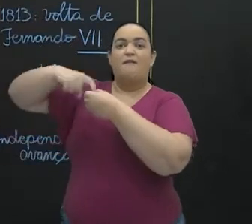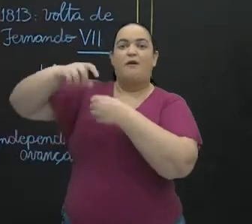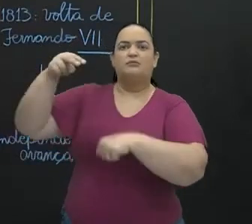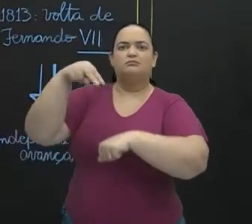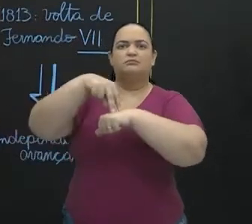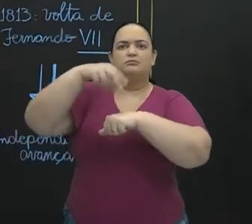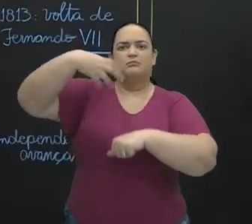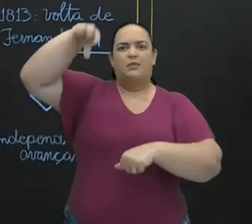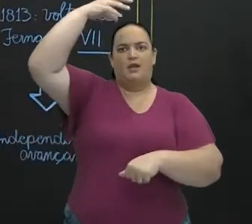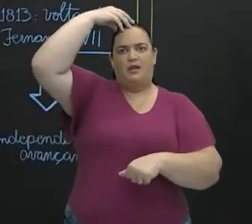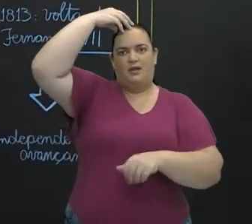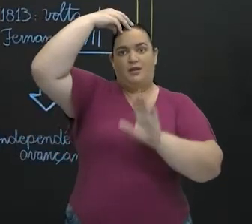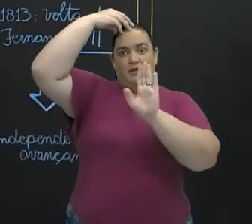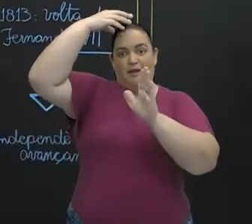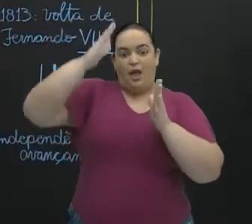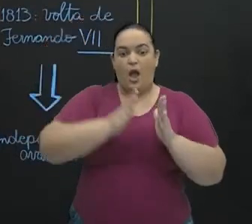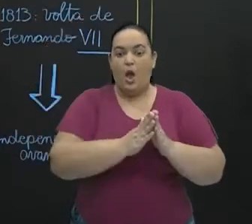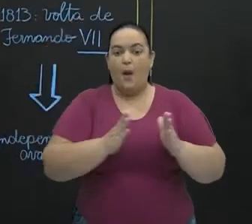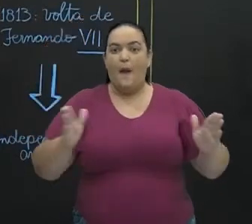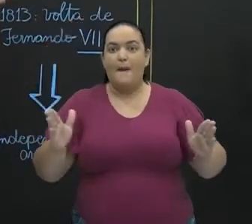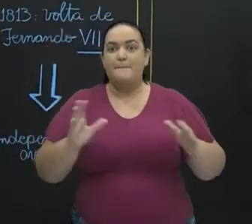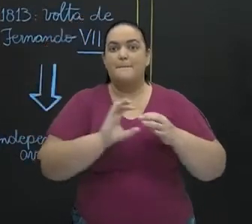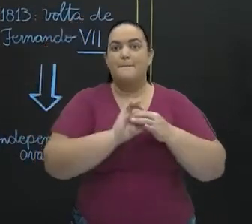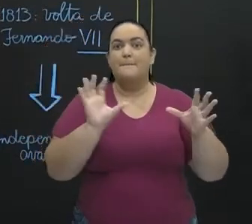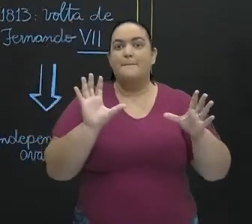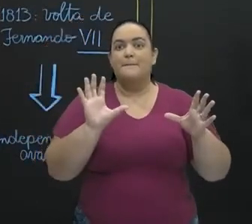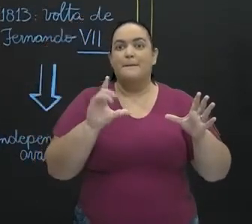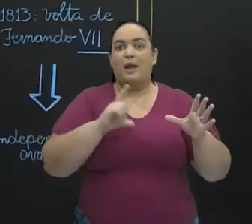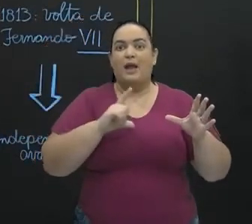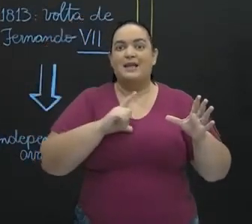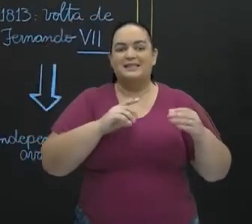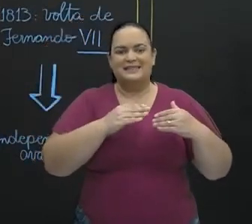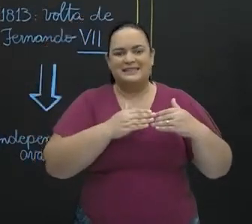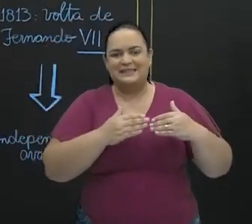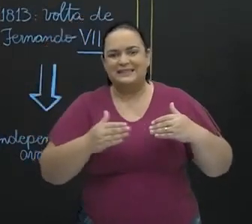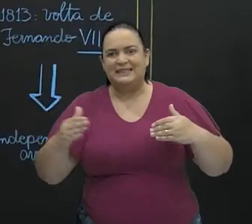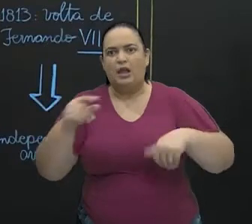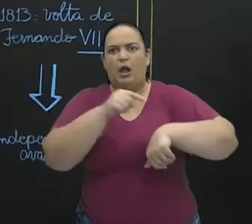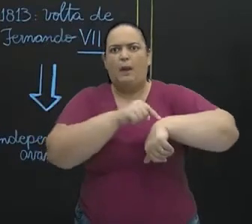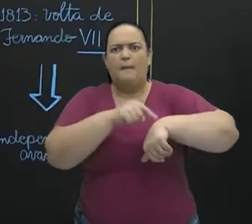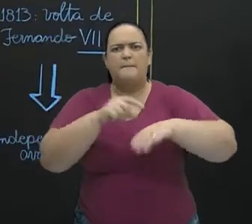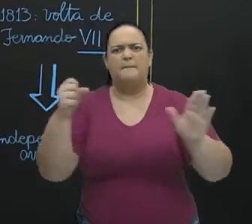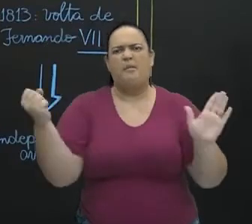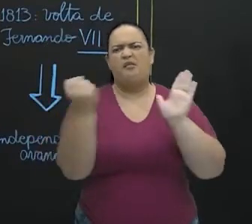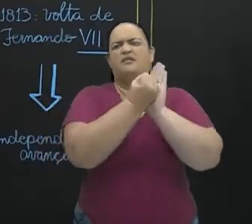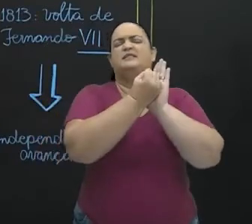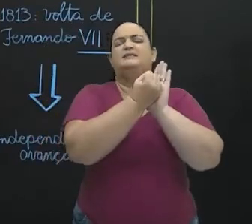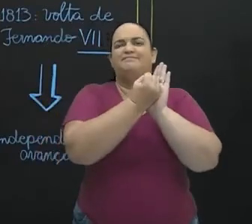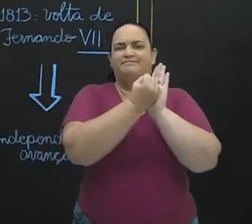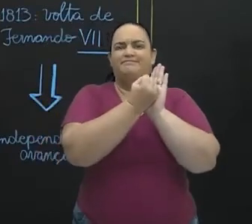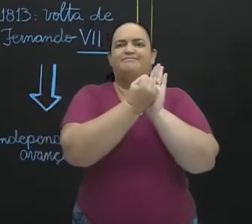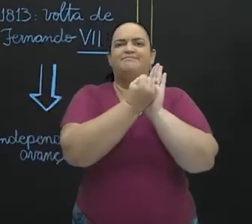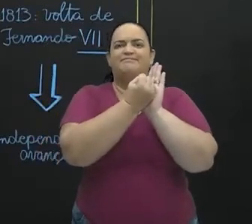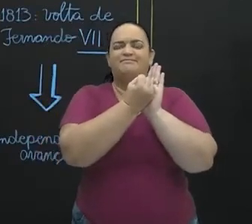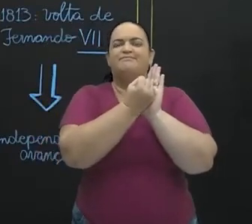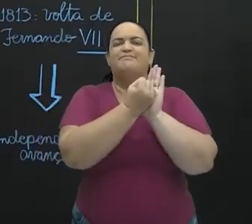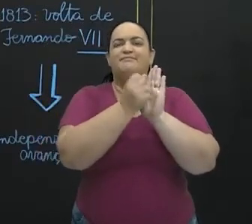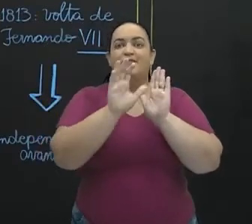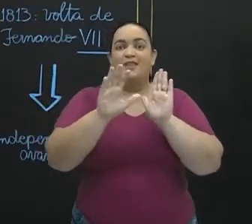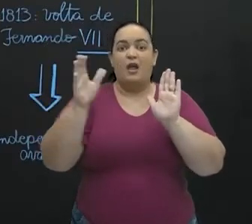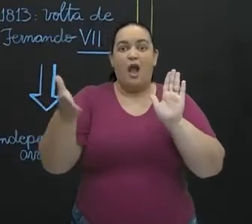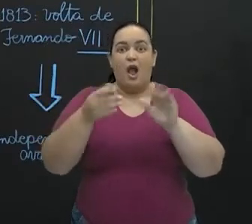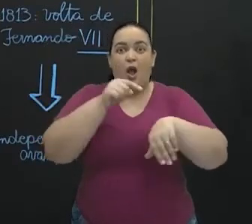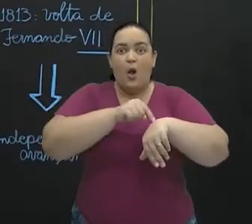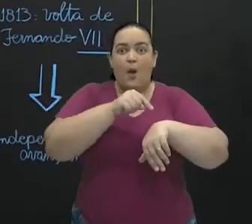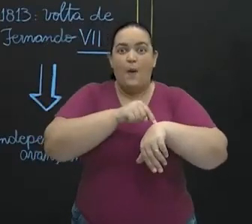nota, esse período de autonomia, ele já foi bastante marcante. E não é por acaso, é justamente nesse